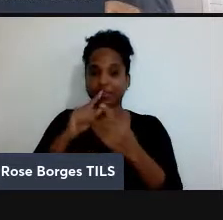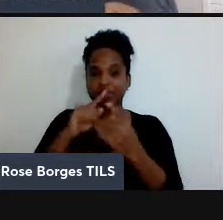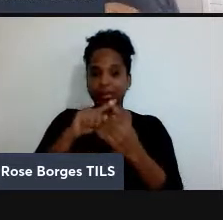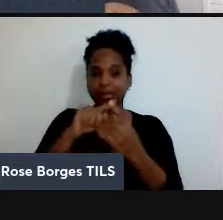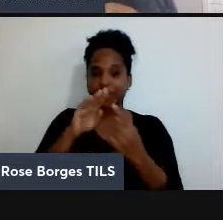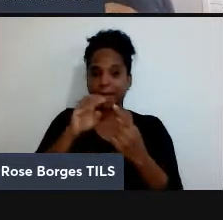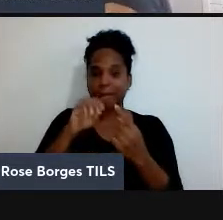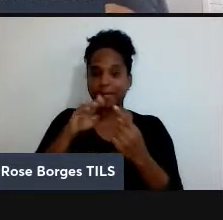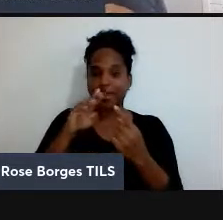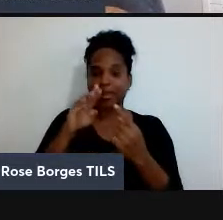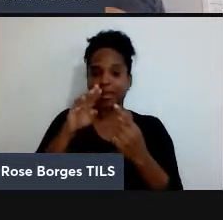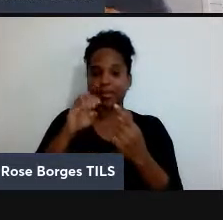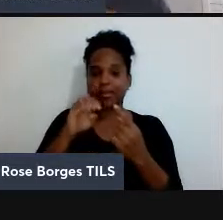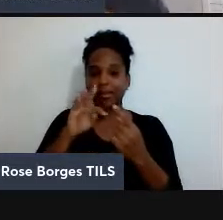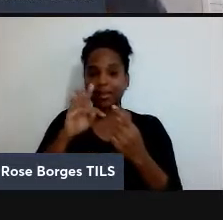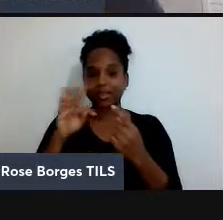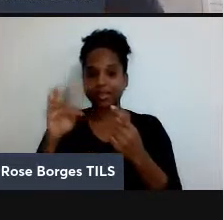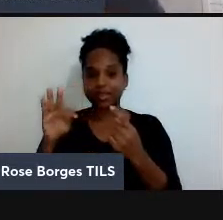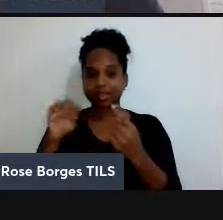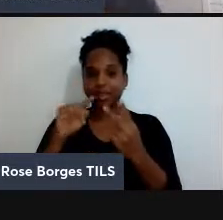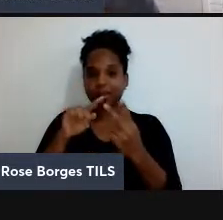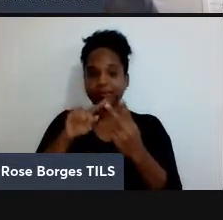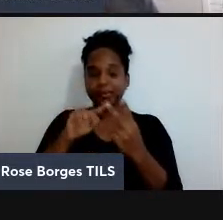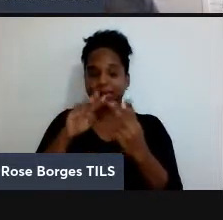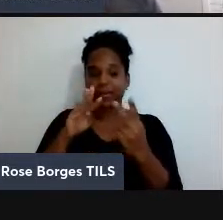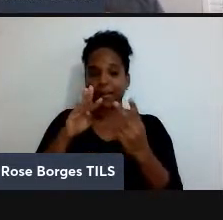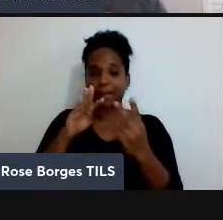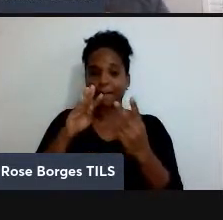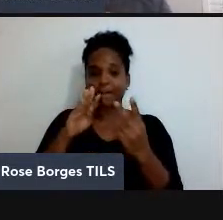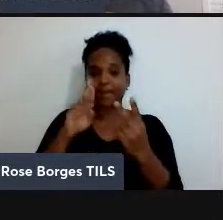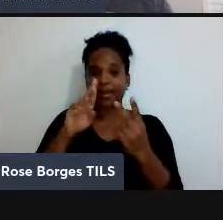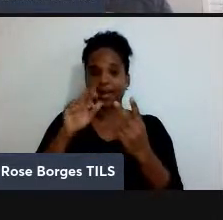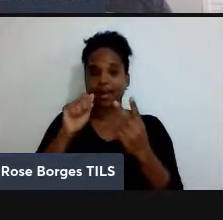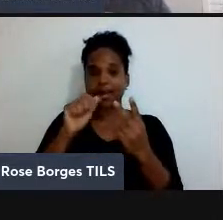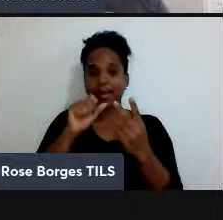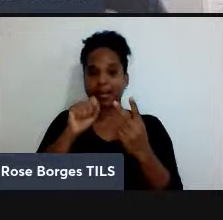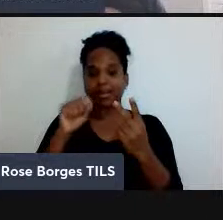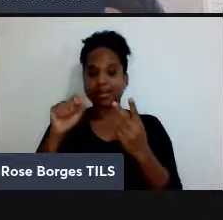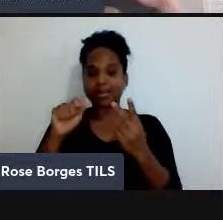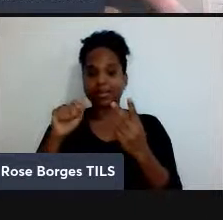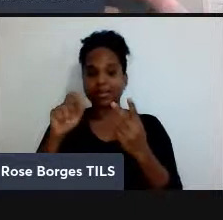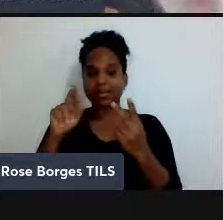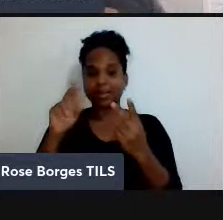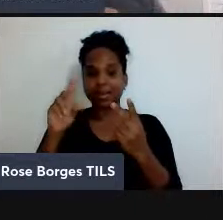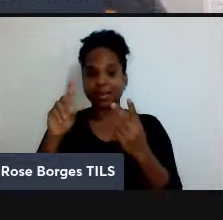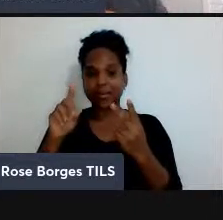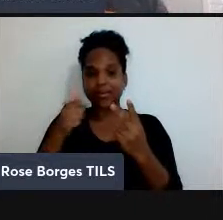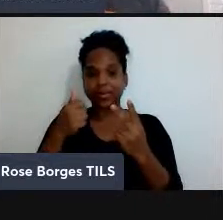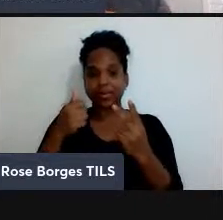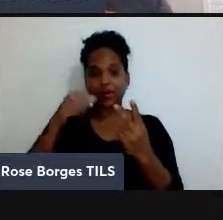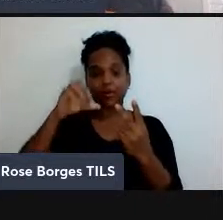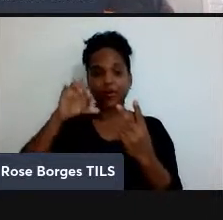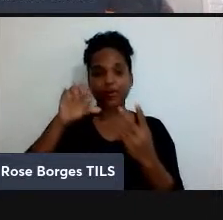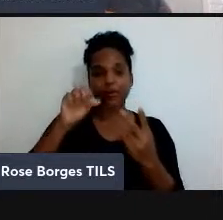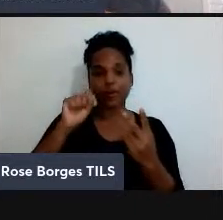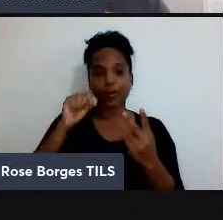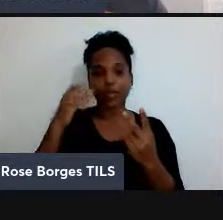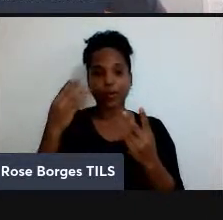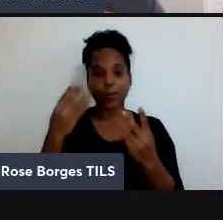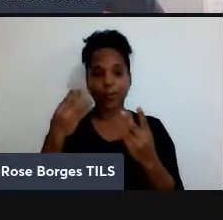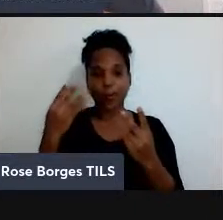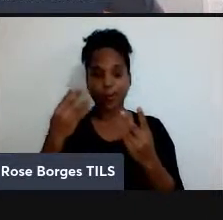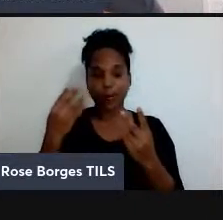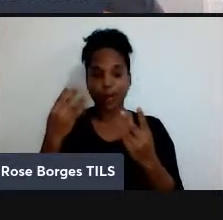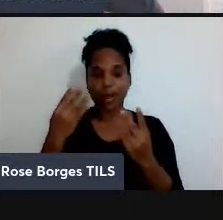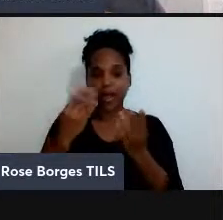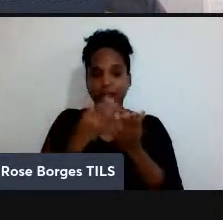e o Brassard, foram pioneiros aí no ano de 1984, com o primeiro protocolo de